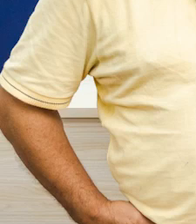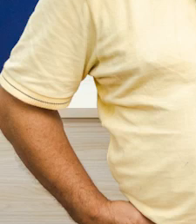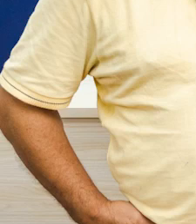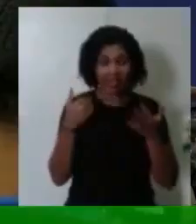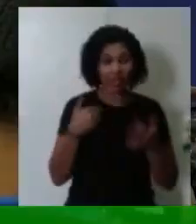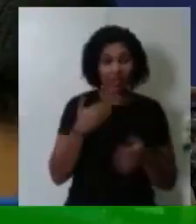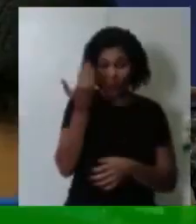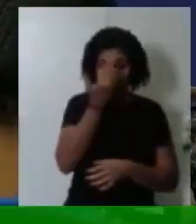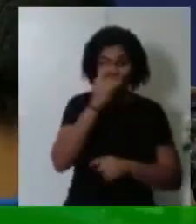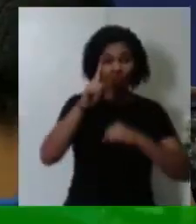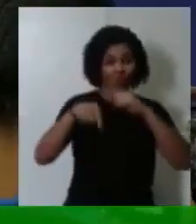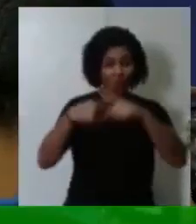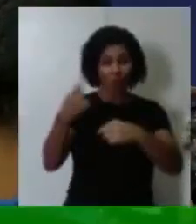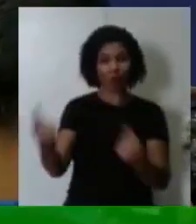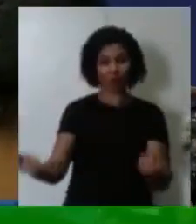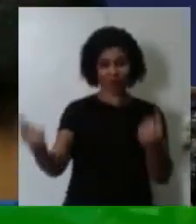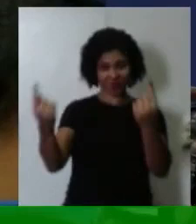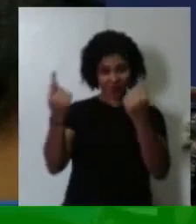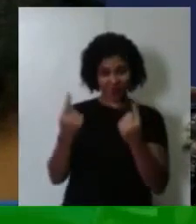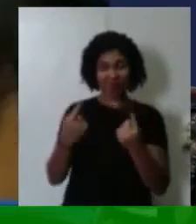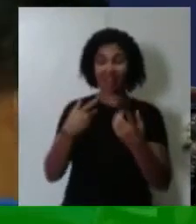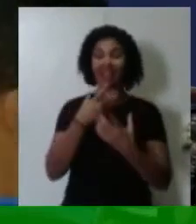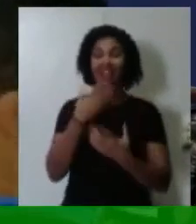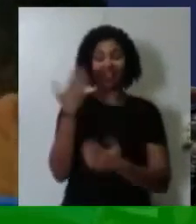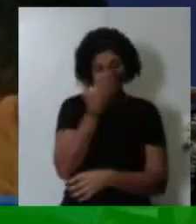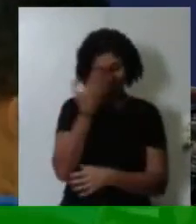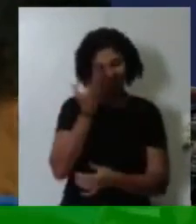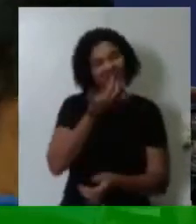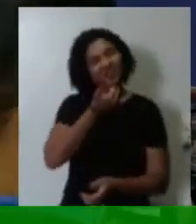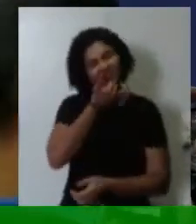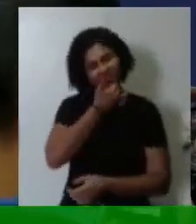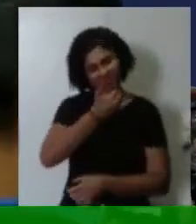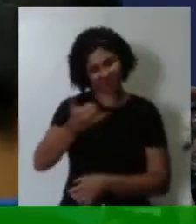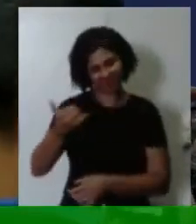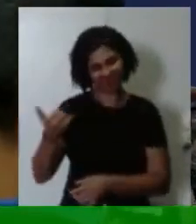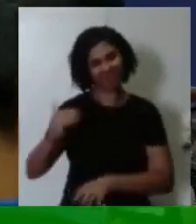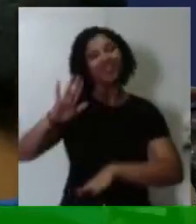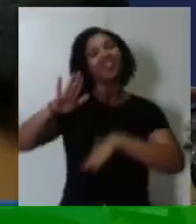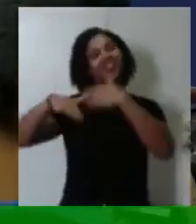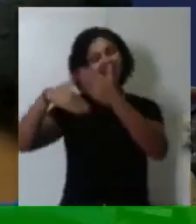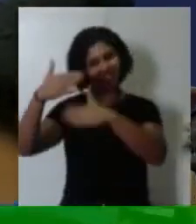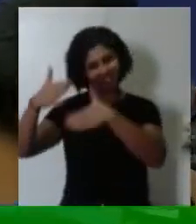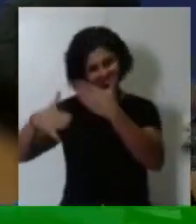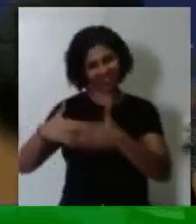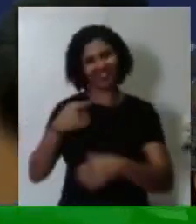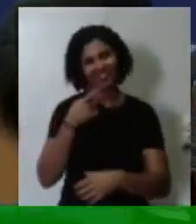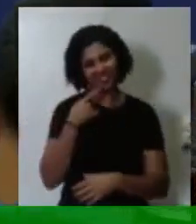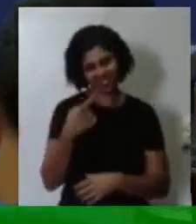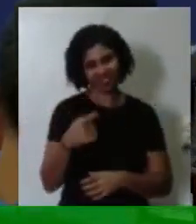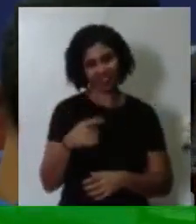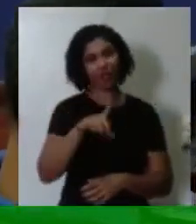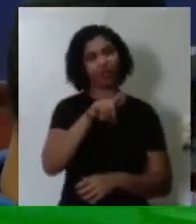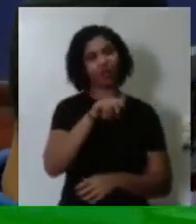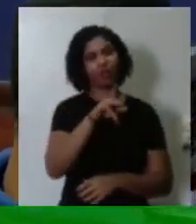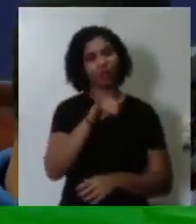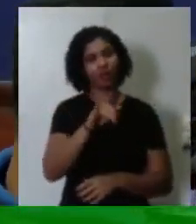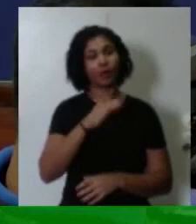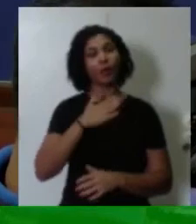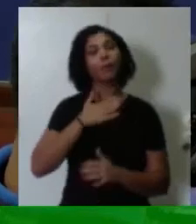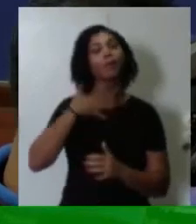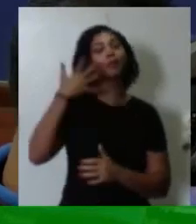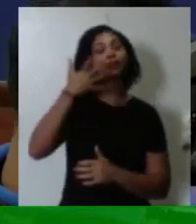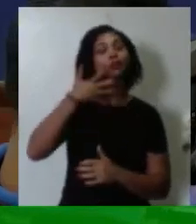estou vendo que chegou depois, que me perdoe, né? Fica para depois. Davi, por favor, o meu discurso.